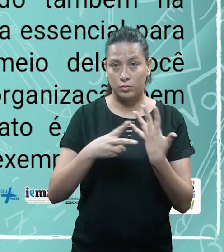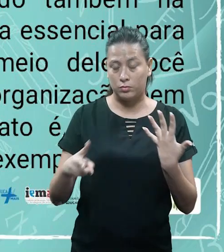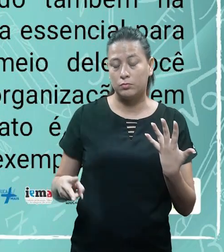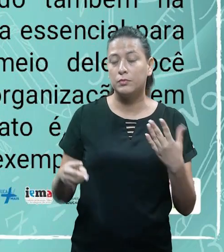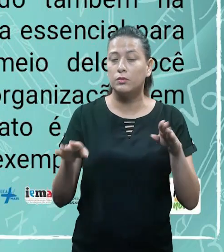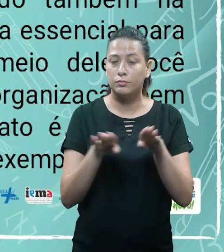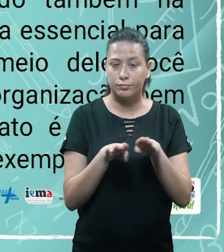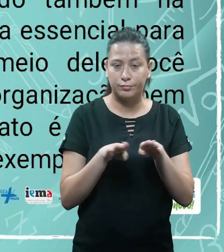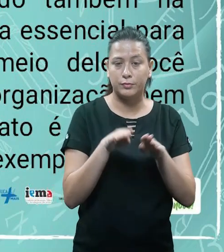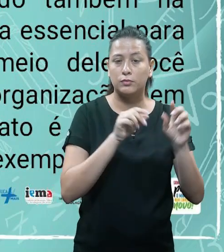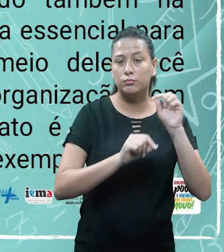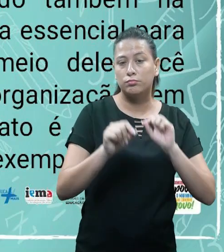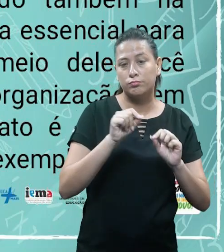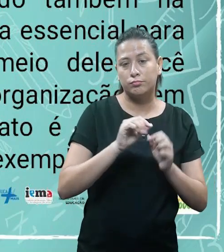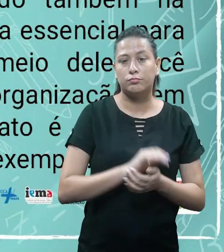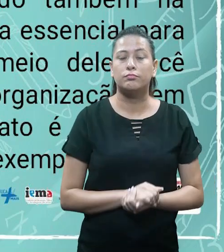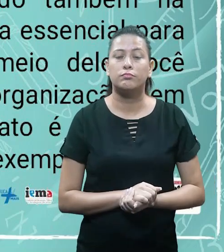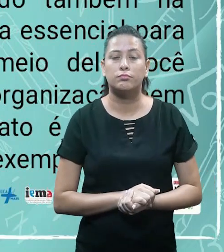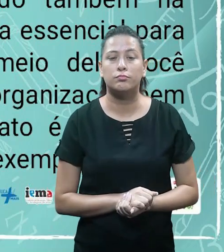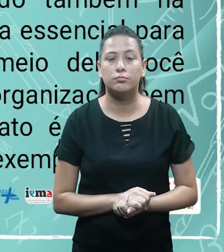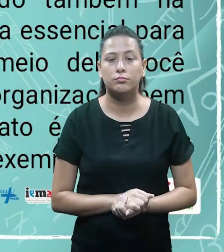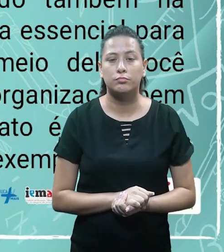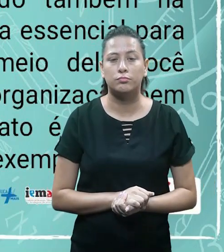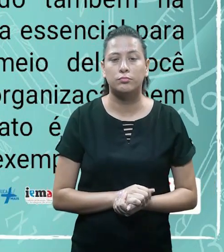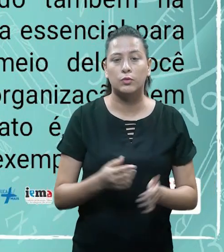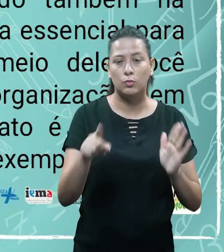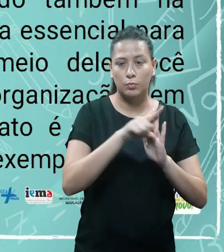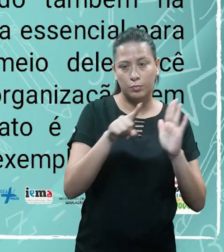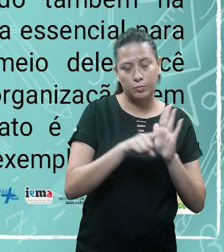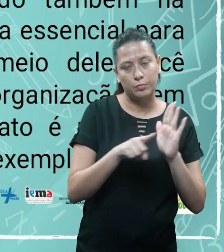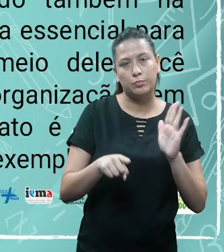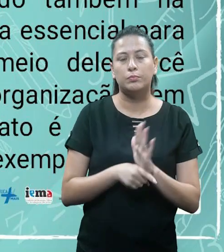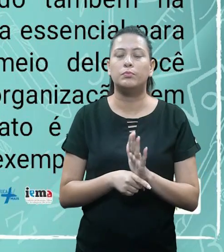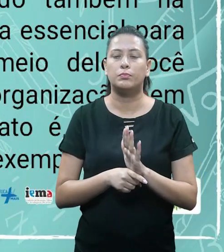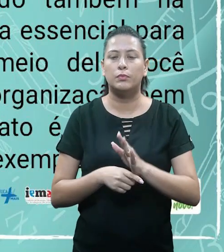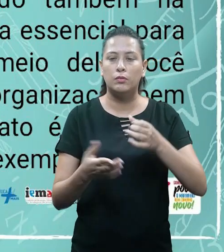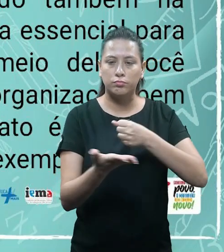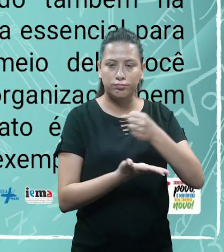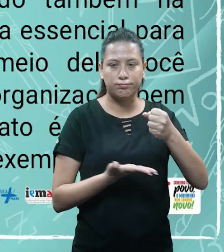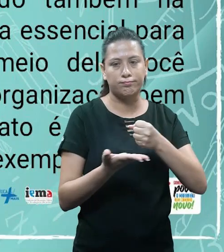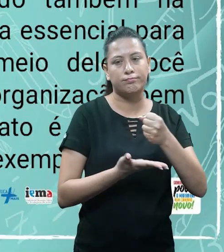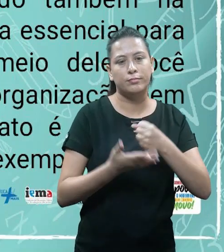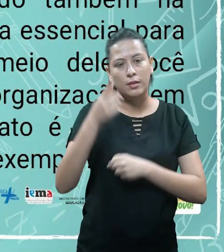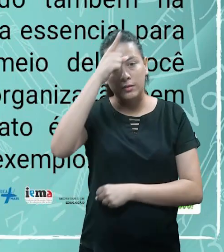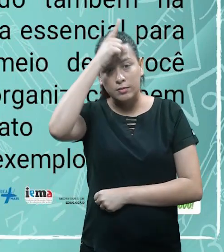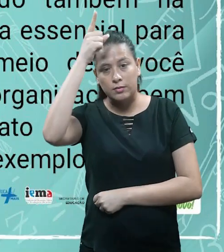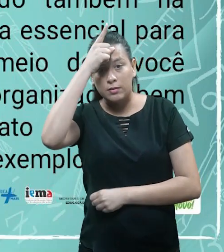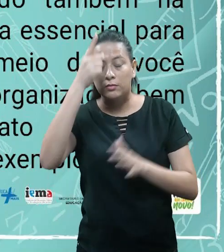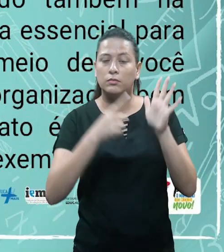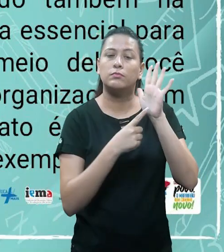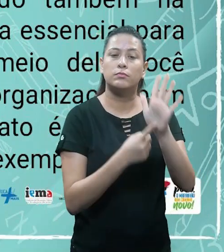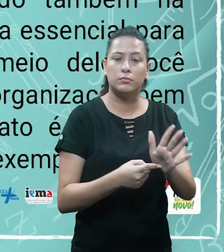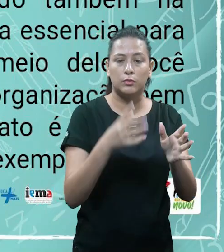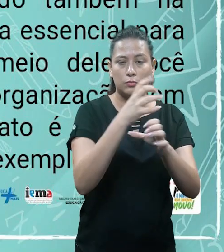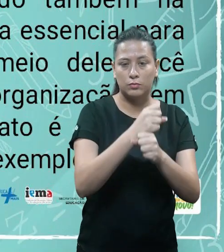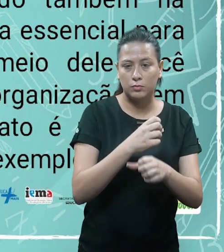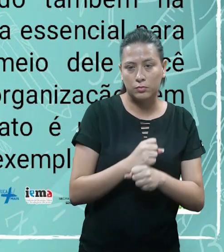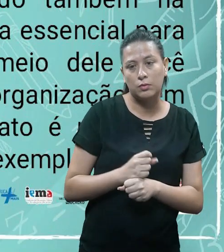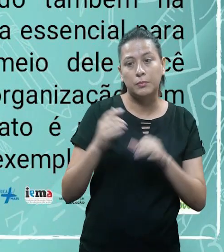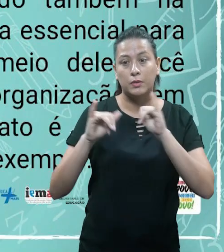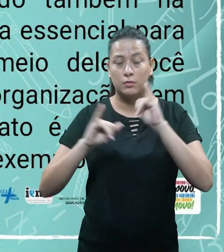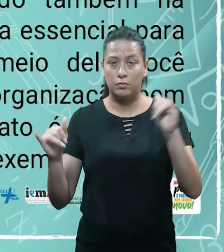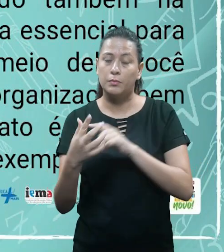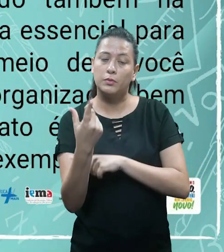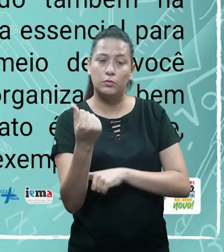continuidade, pessoal, consequentemente, o plano também norteia a elaboração das demonstrações contábeis e informações